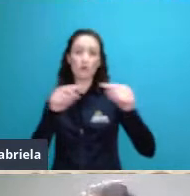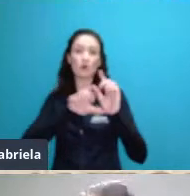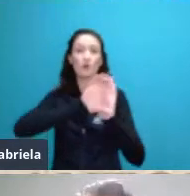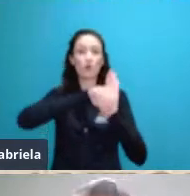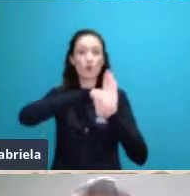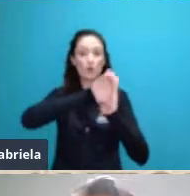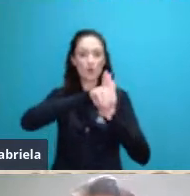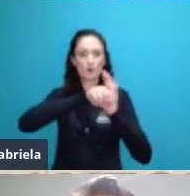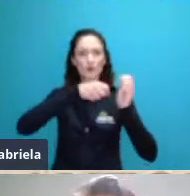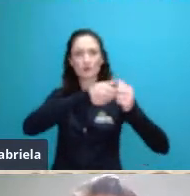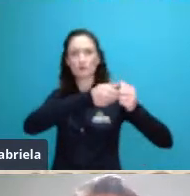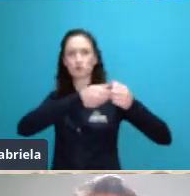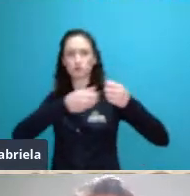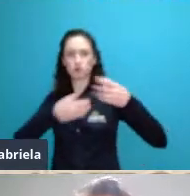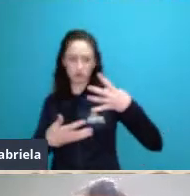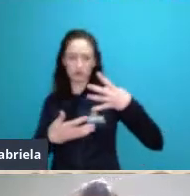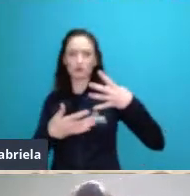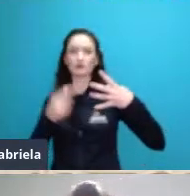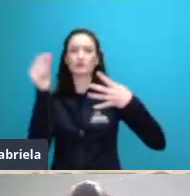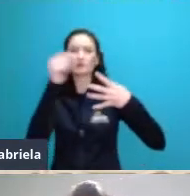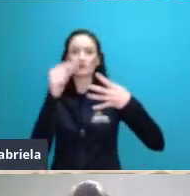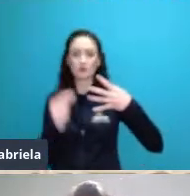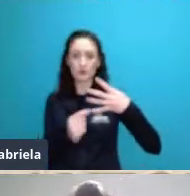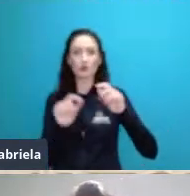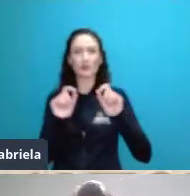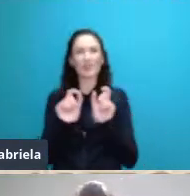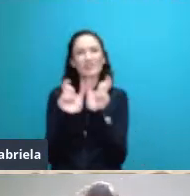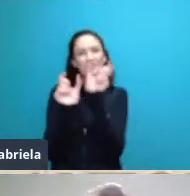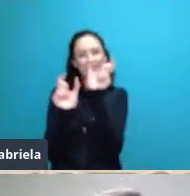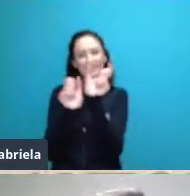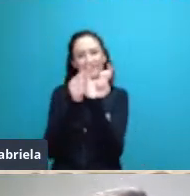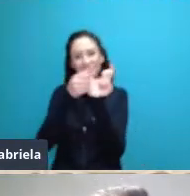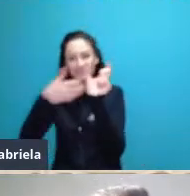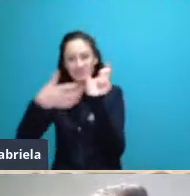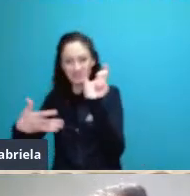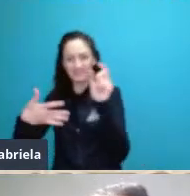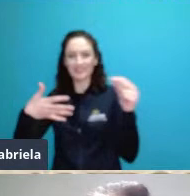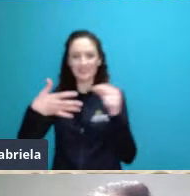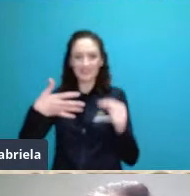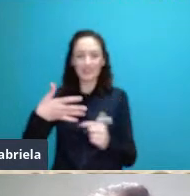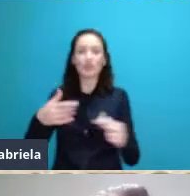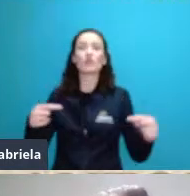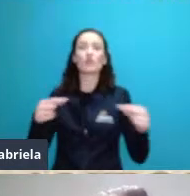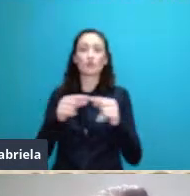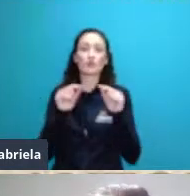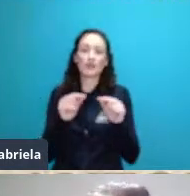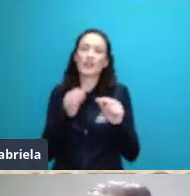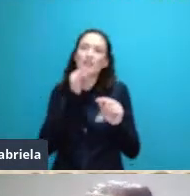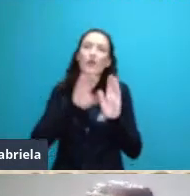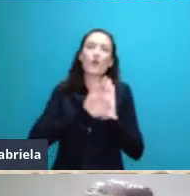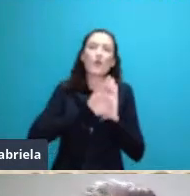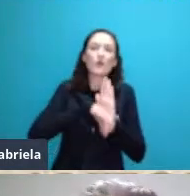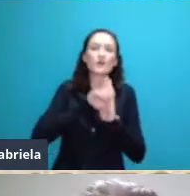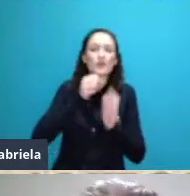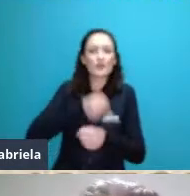da vida na Terra e ao falar desse ecossistema como um conceito guarda-chuva algo que